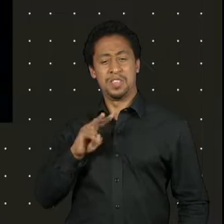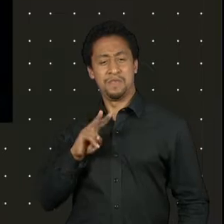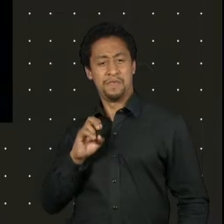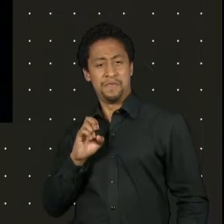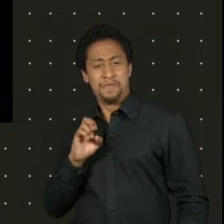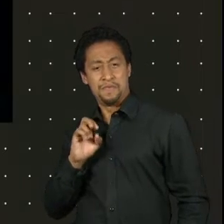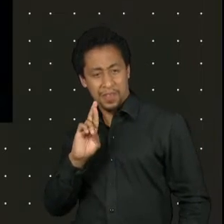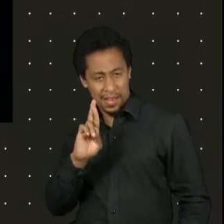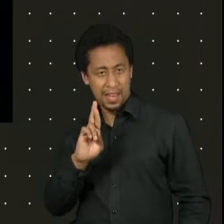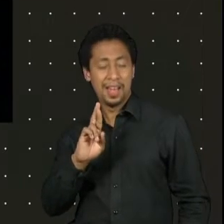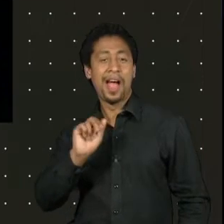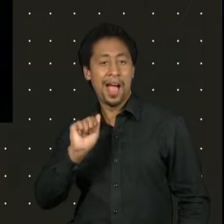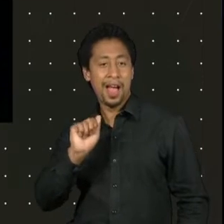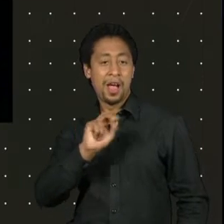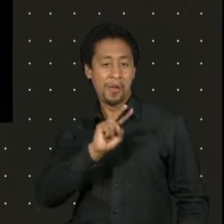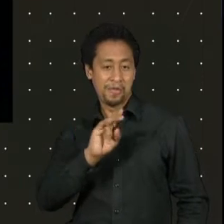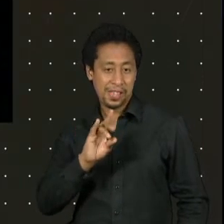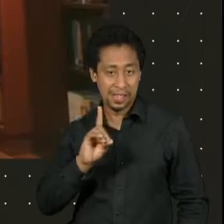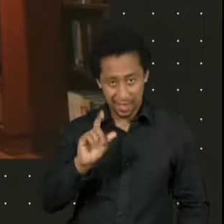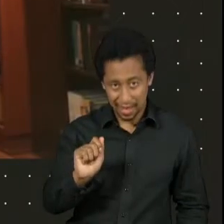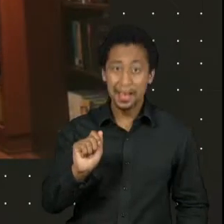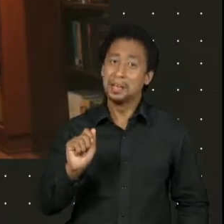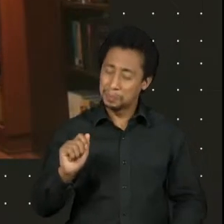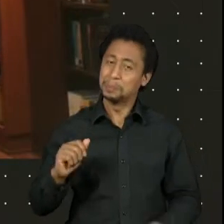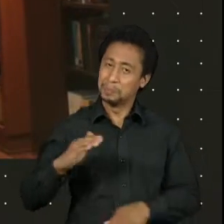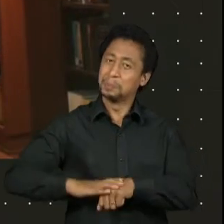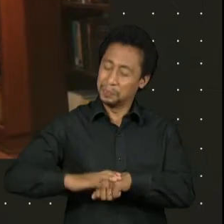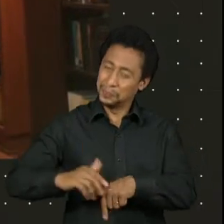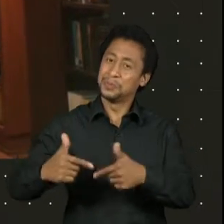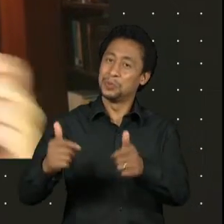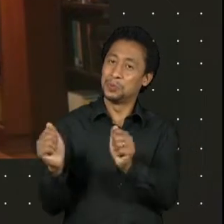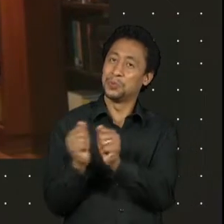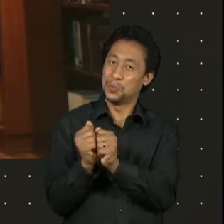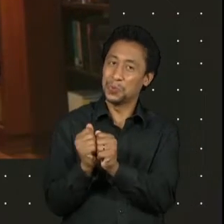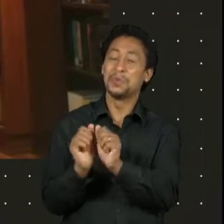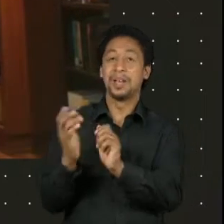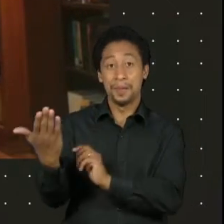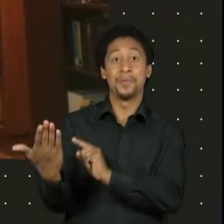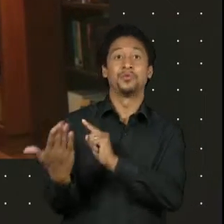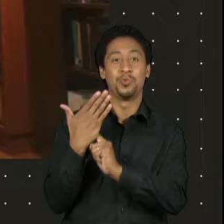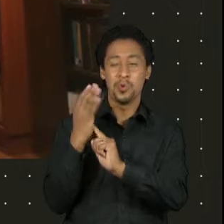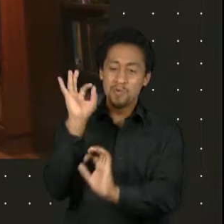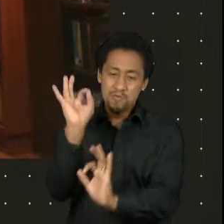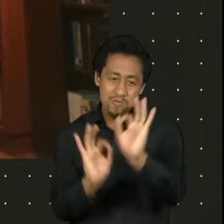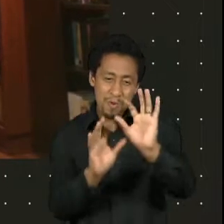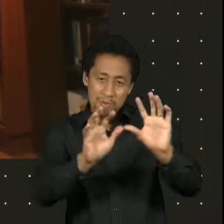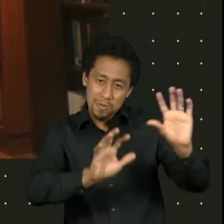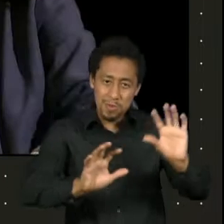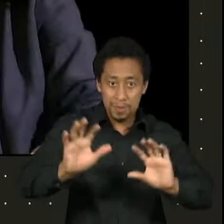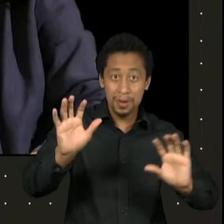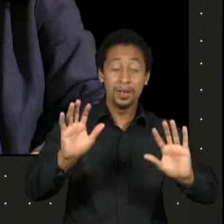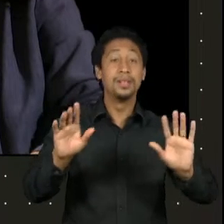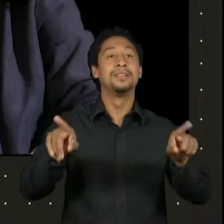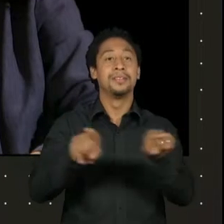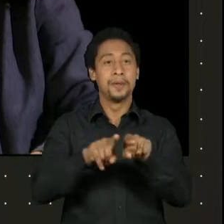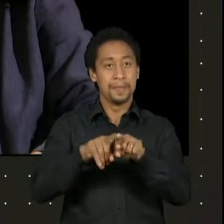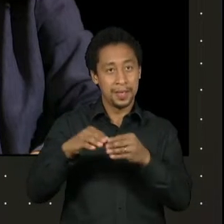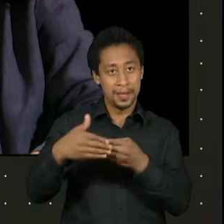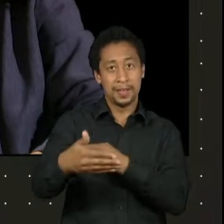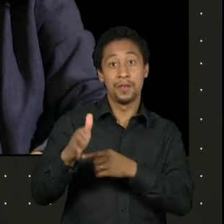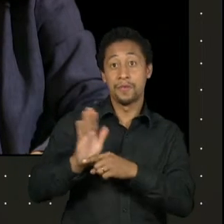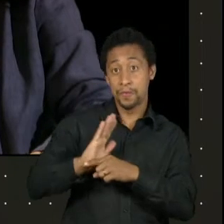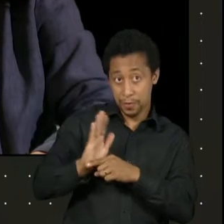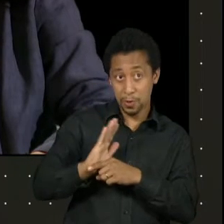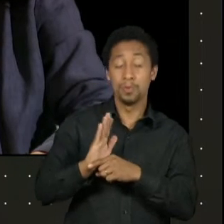a preparar o elenco. Quando eu fiz meu primeiro longa-metragem, O Céu de Estrelas, a Lígia foi uma